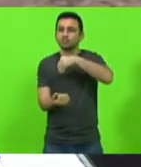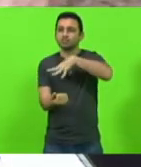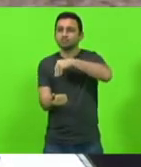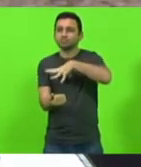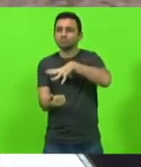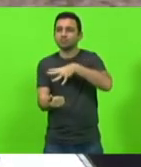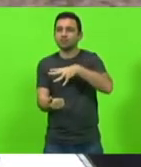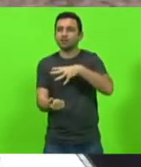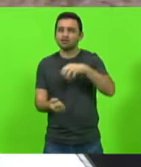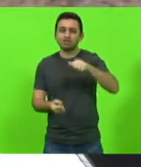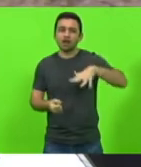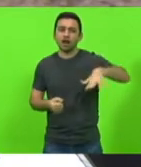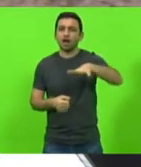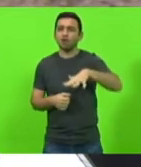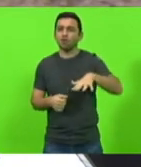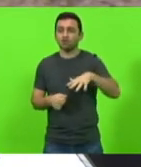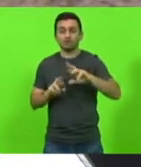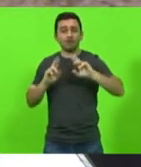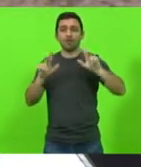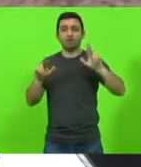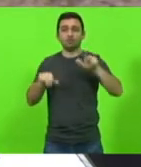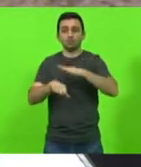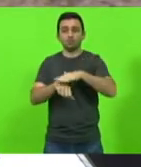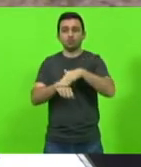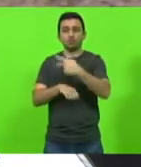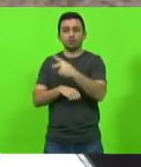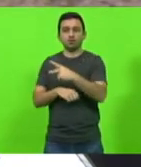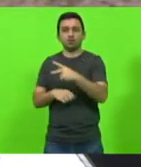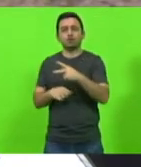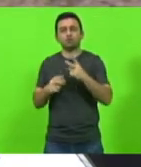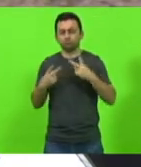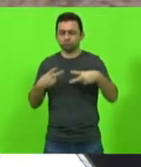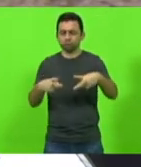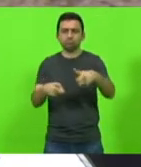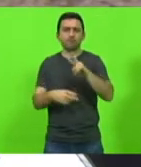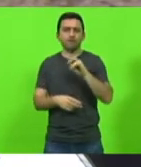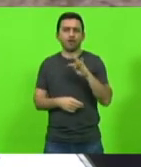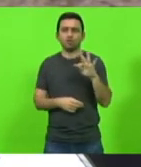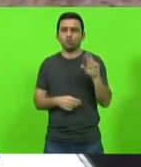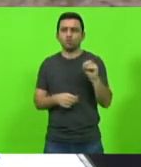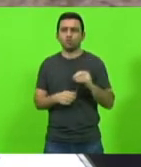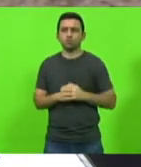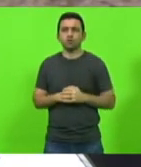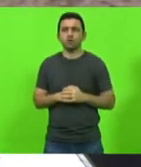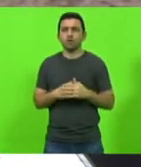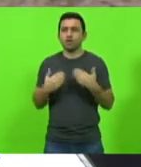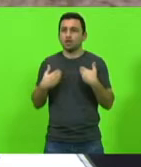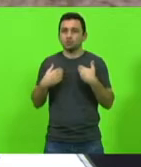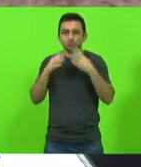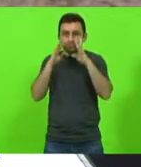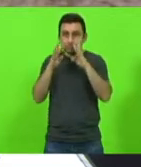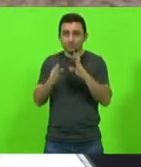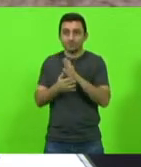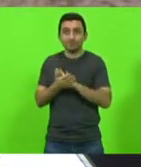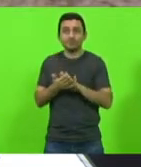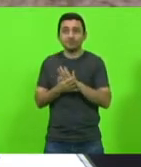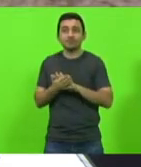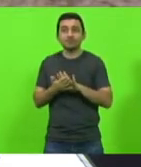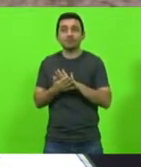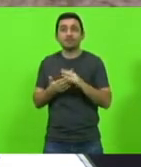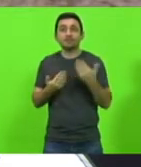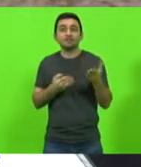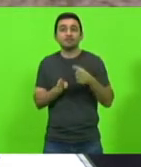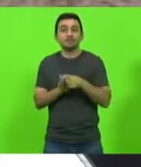diferente do que o autor queria então por isso meu voto é pela manutenção do veto apesar de não ter ouvido hoje eu gostaria de ter ouvido também a